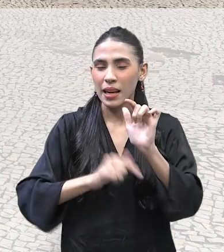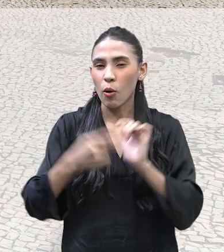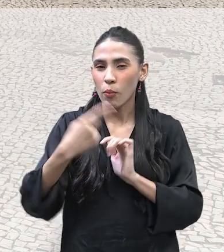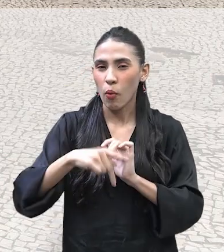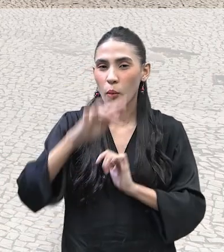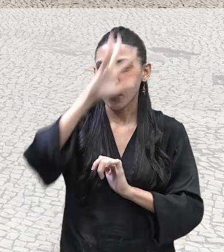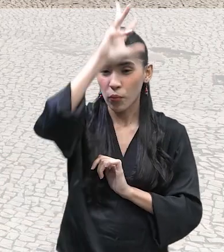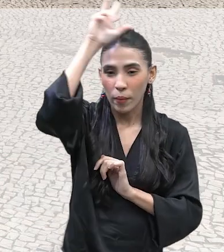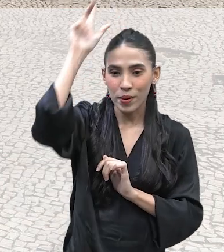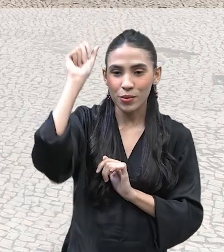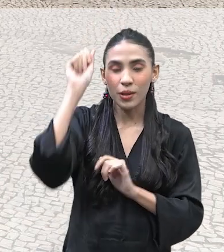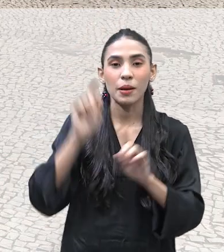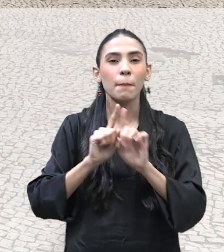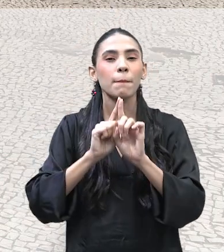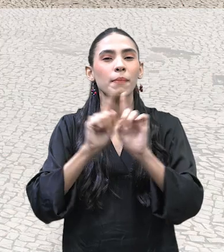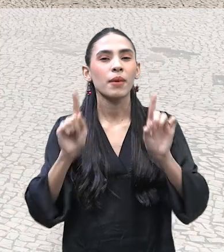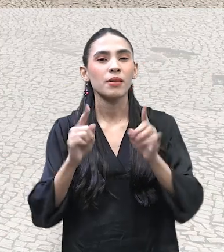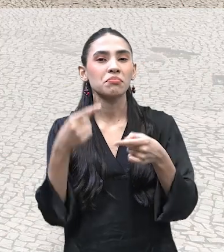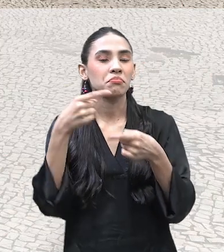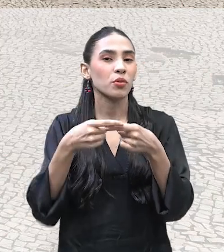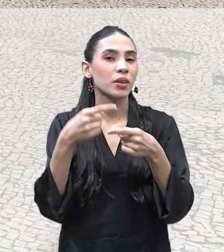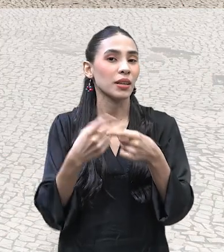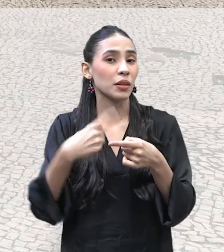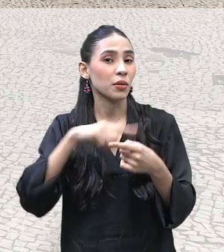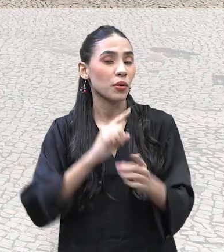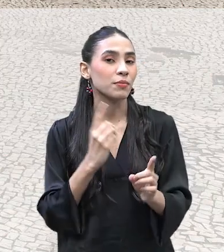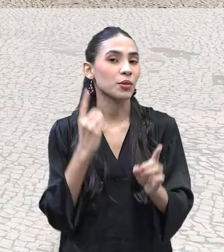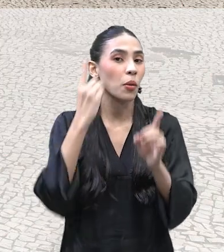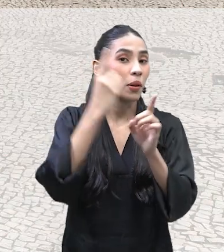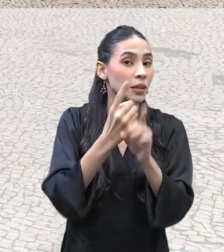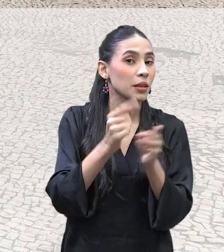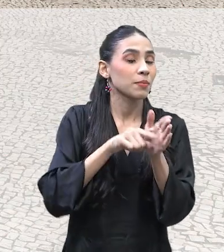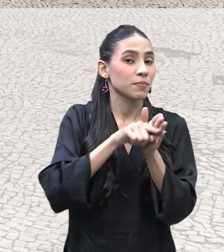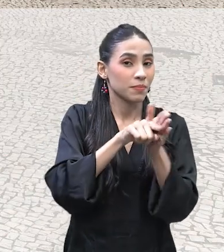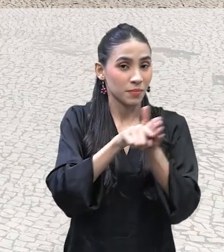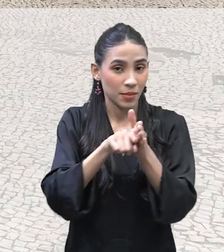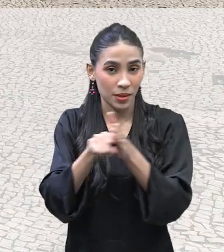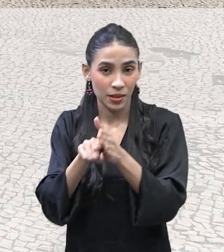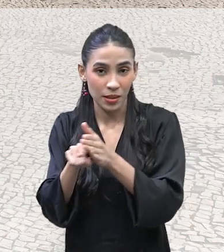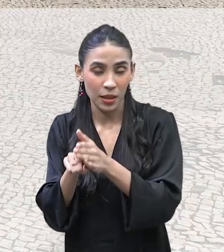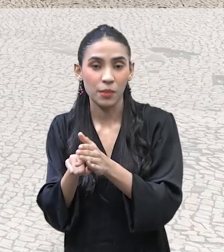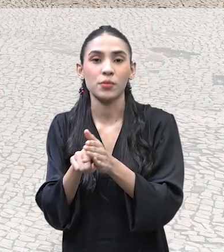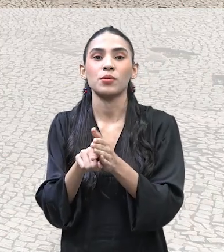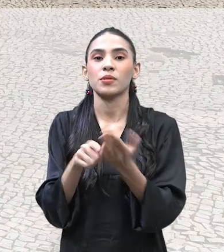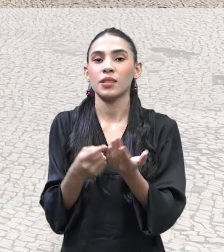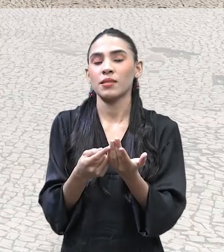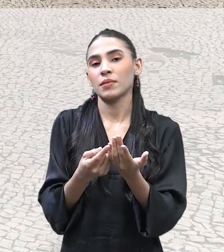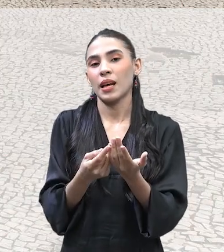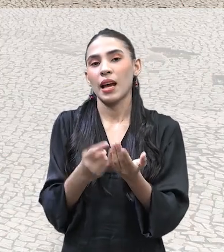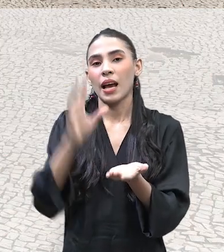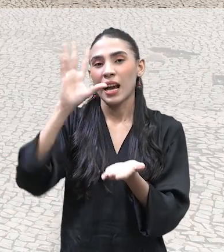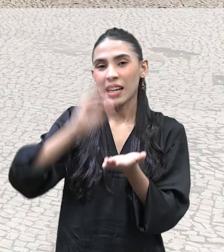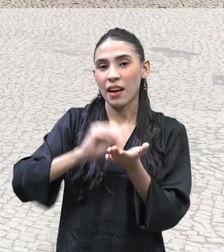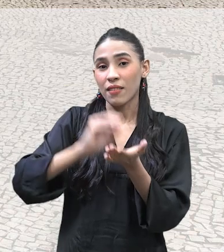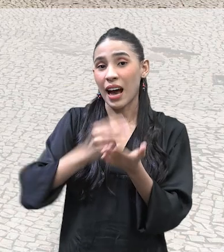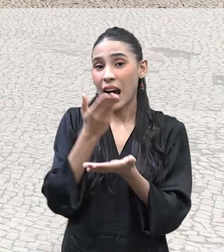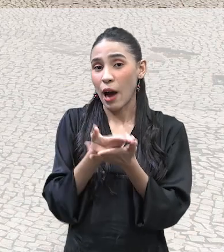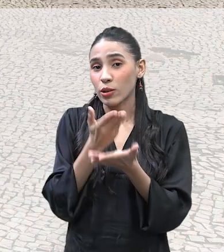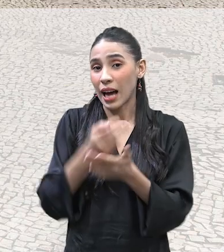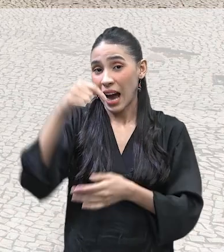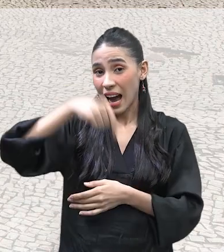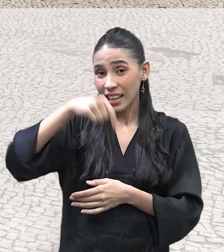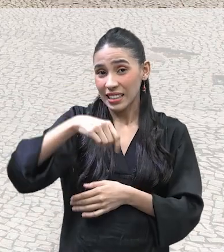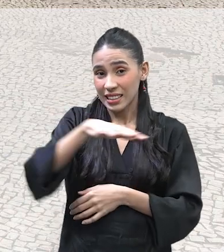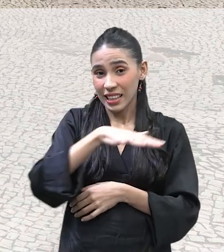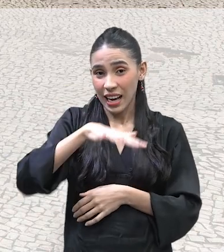Por que será que nós encontramos, nós pesquisamos e queria gravar esta aula aqui nesse momento? Por que será? Tem